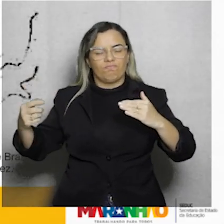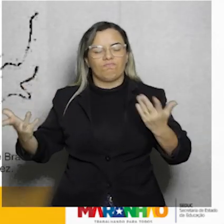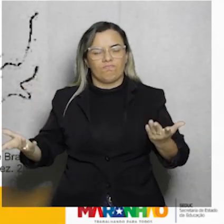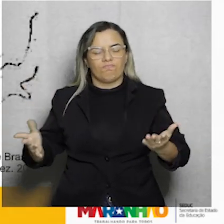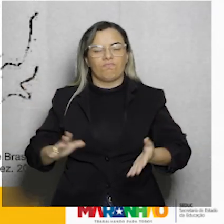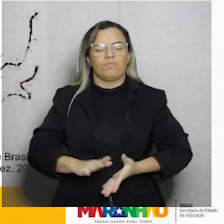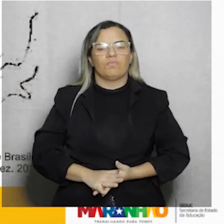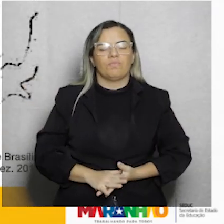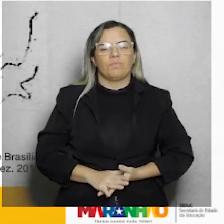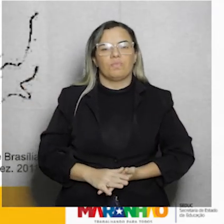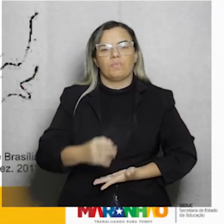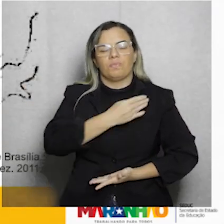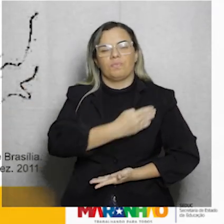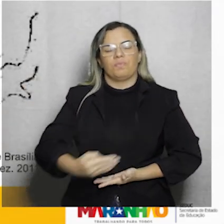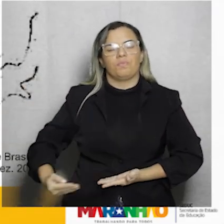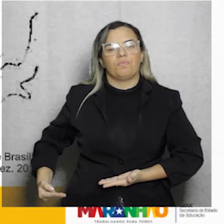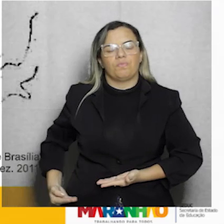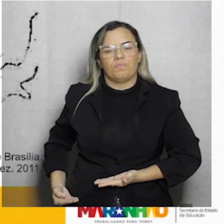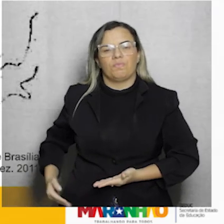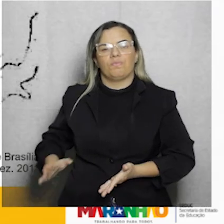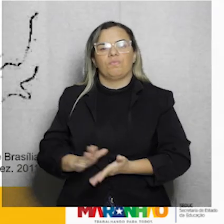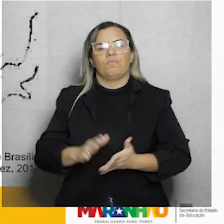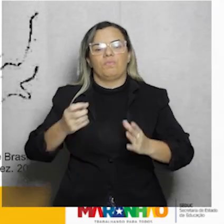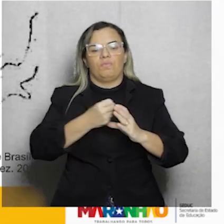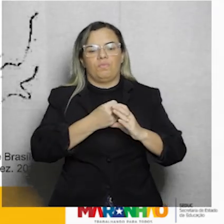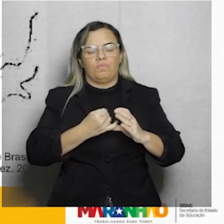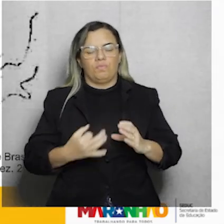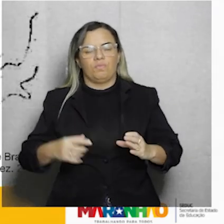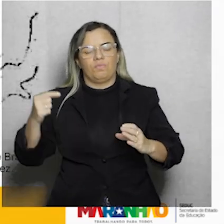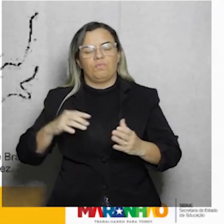Foi um governo marcado, na verdade,